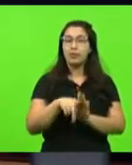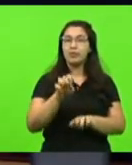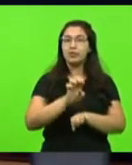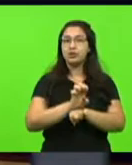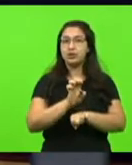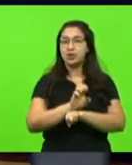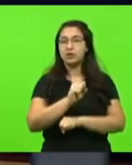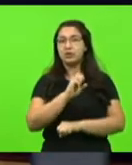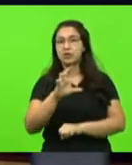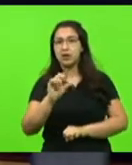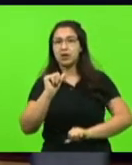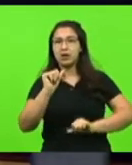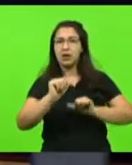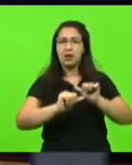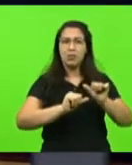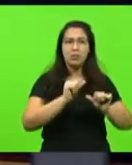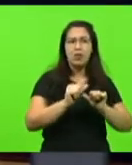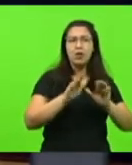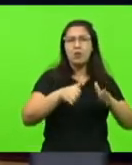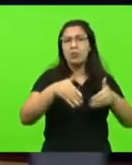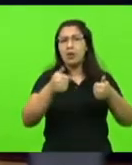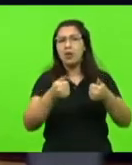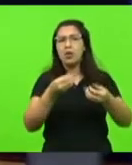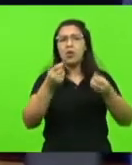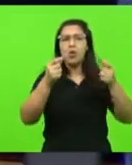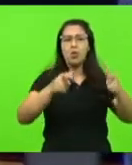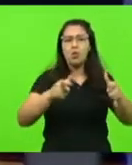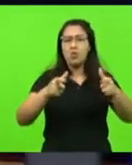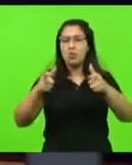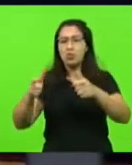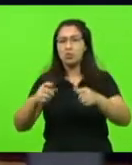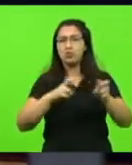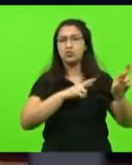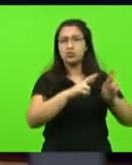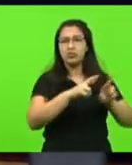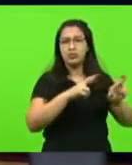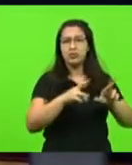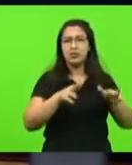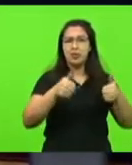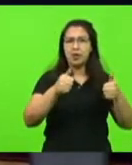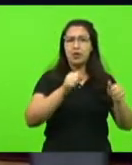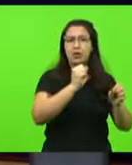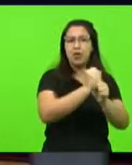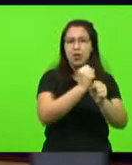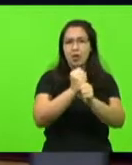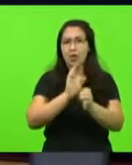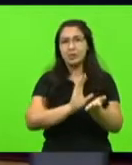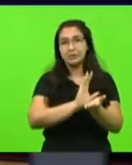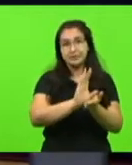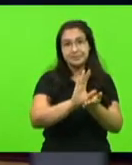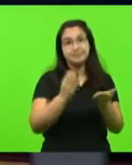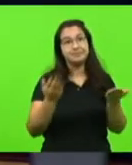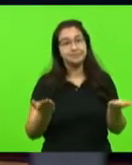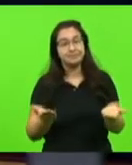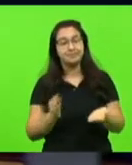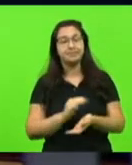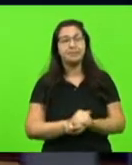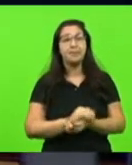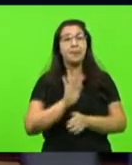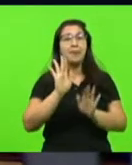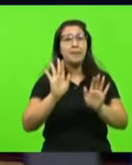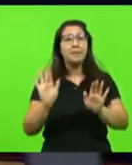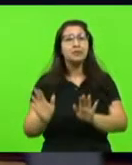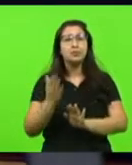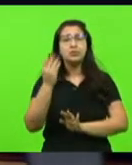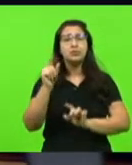melhorias por onde os veículos transitam, que são as rodovias. Ocorre que nós estamos falando